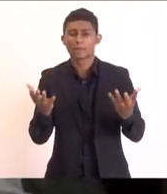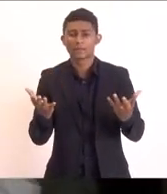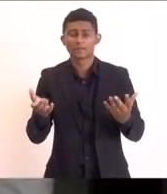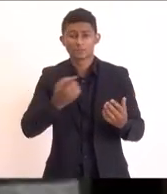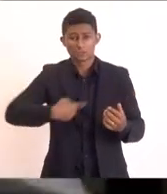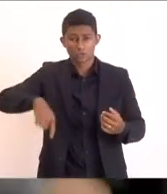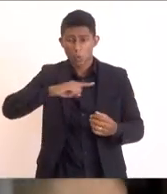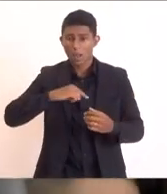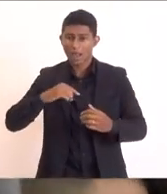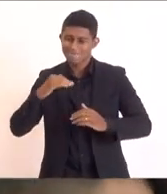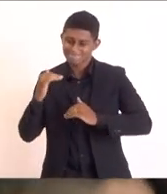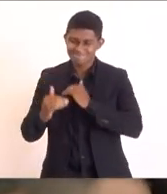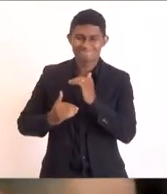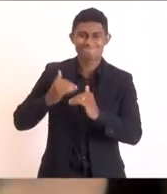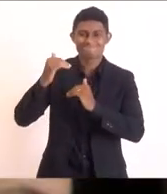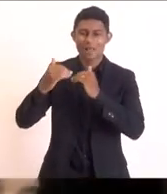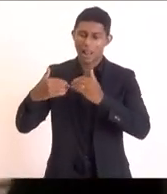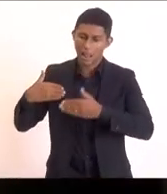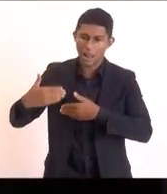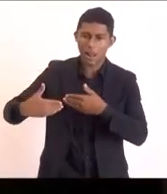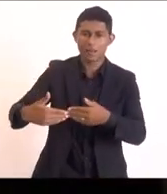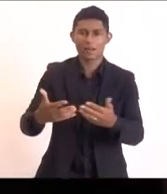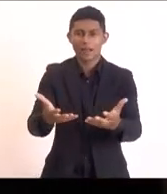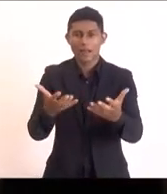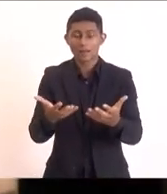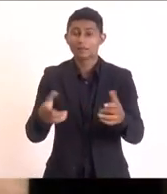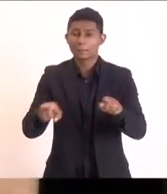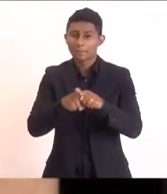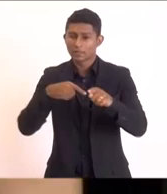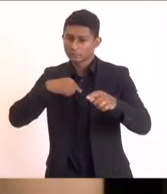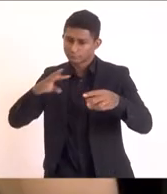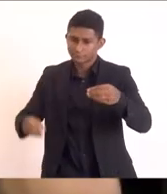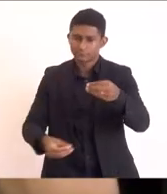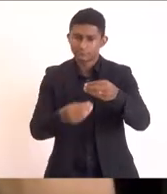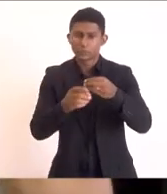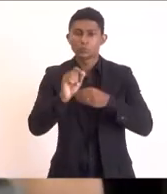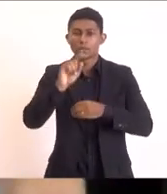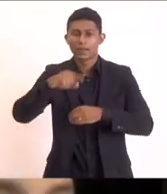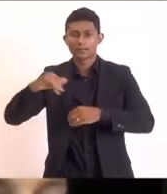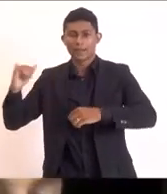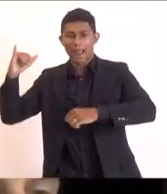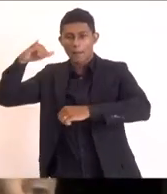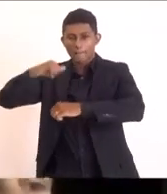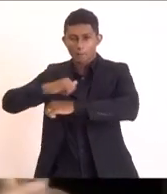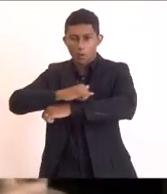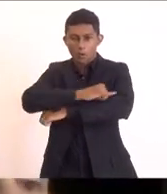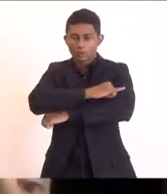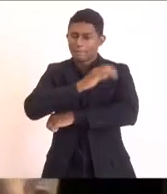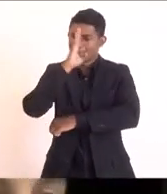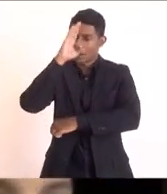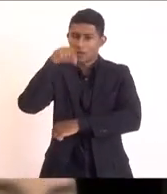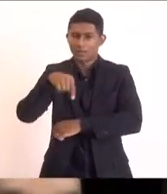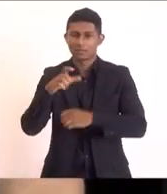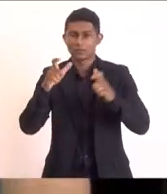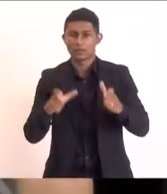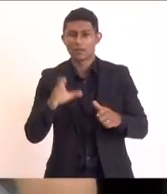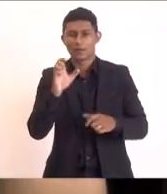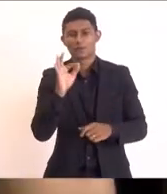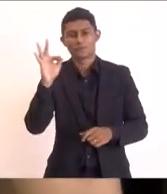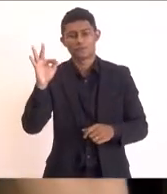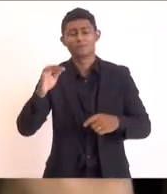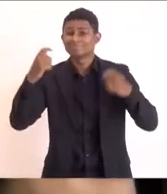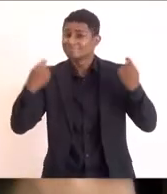avançar eu vou reiterar a questão dos aeroportos principalmente aqui o de Cabo Frio que a melhoria